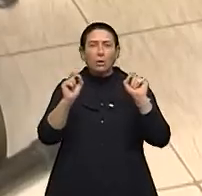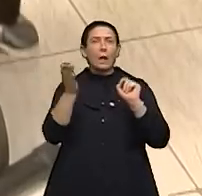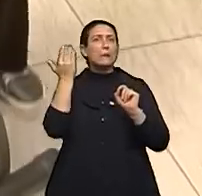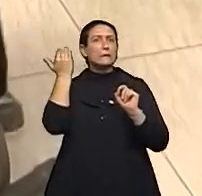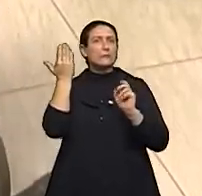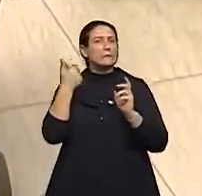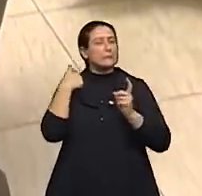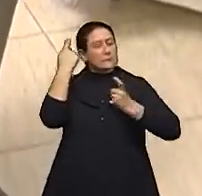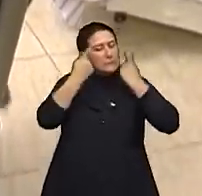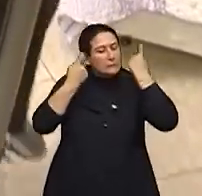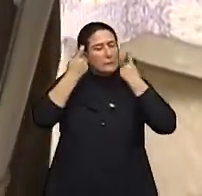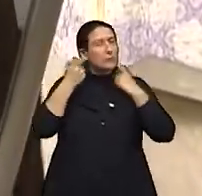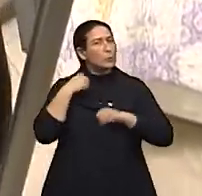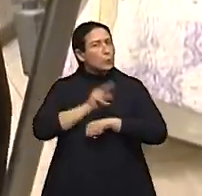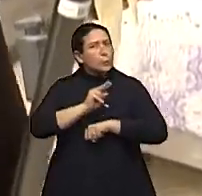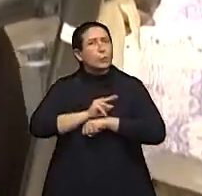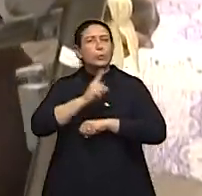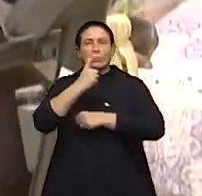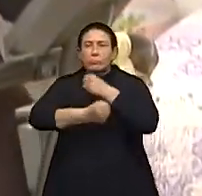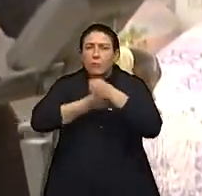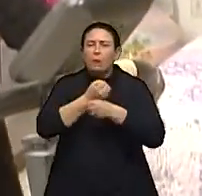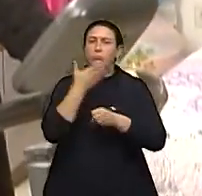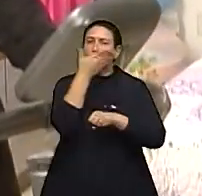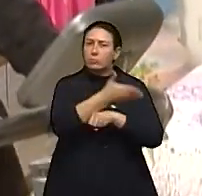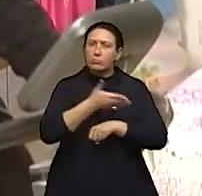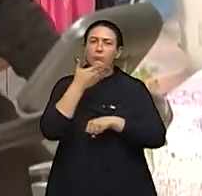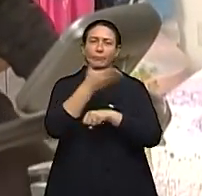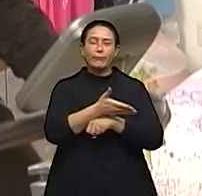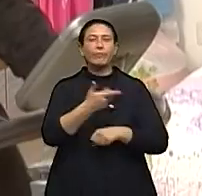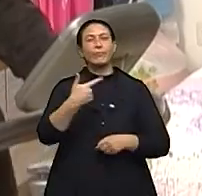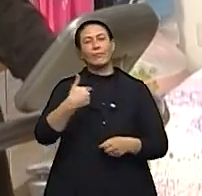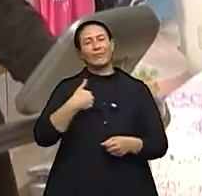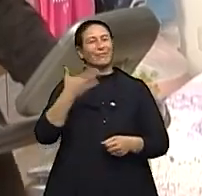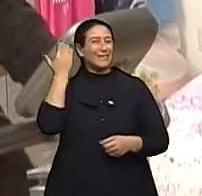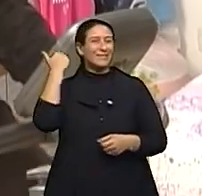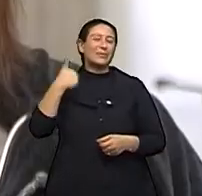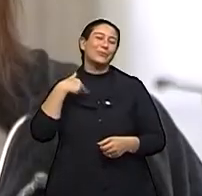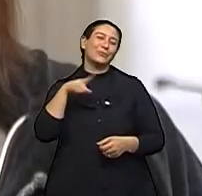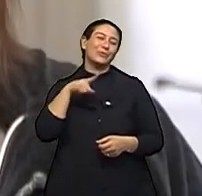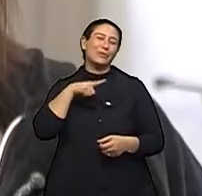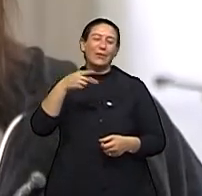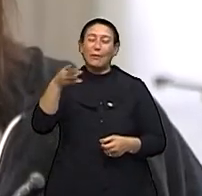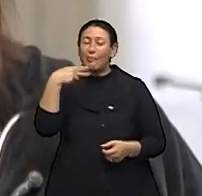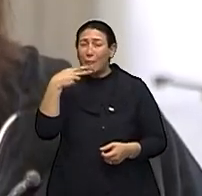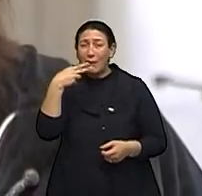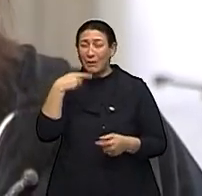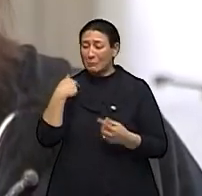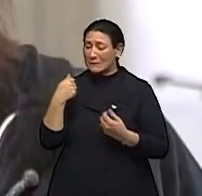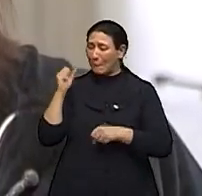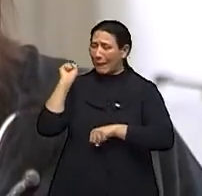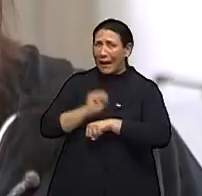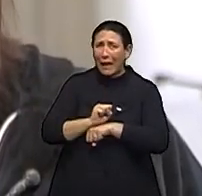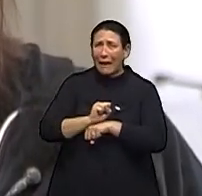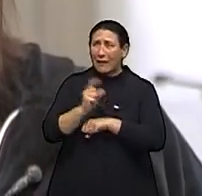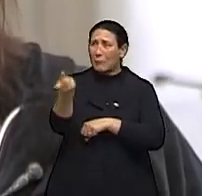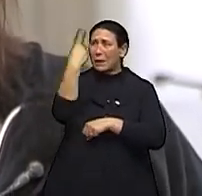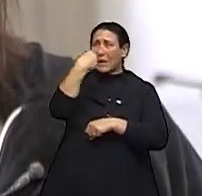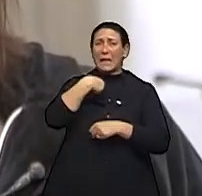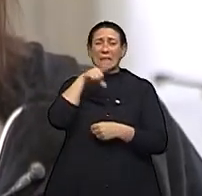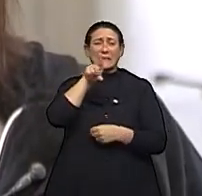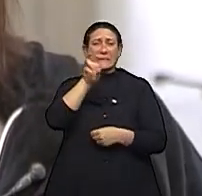preocupada com isso, né? Foi uma fase complicada, porque eu fumava, eu tive que parar de fumar em 15 dias, sabe?